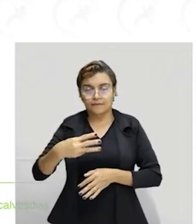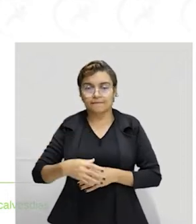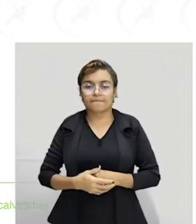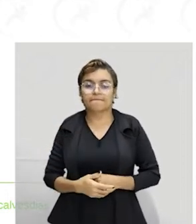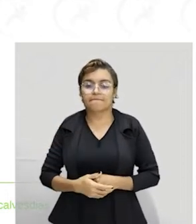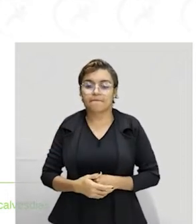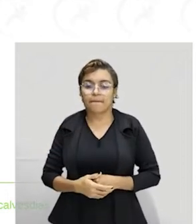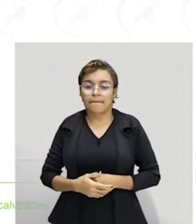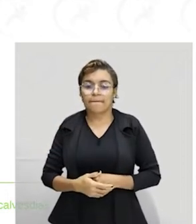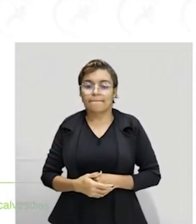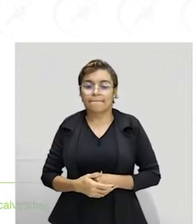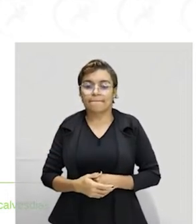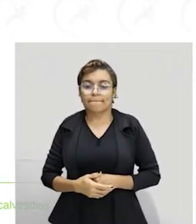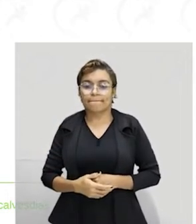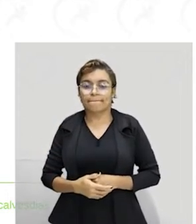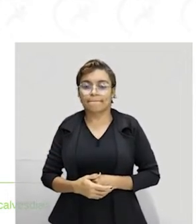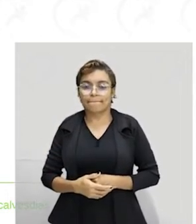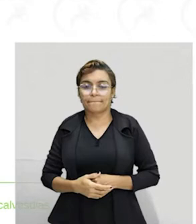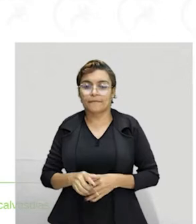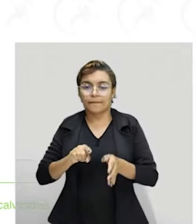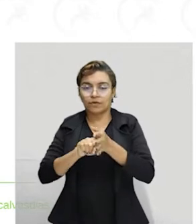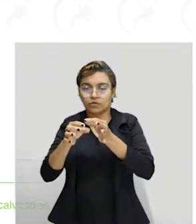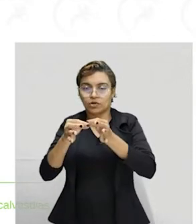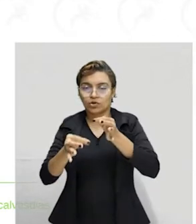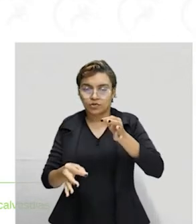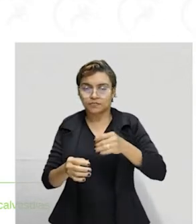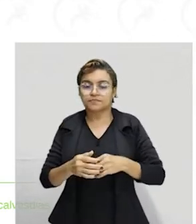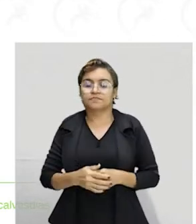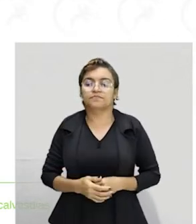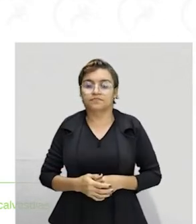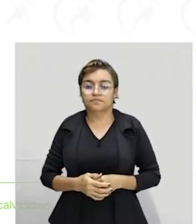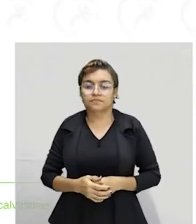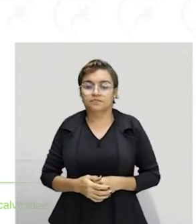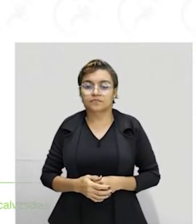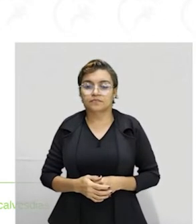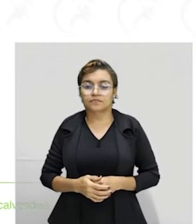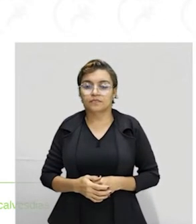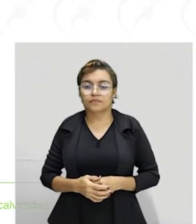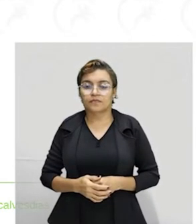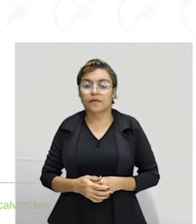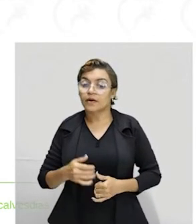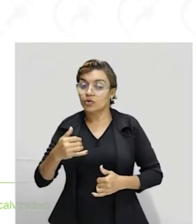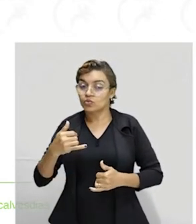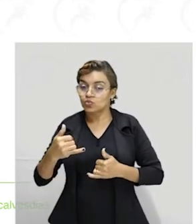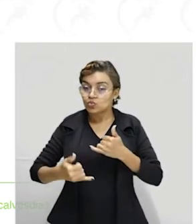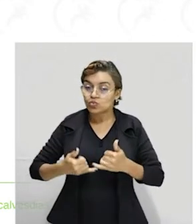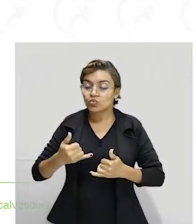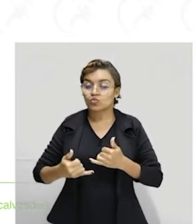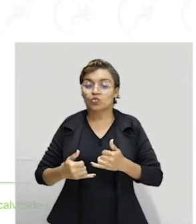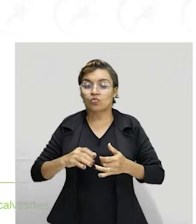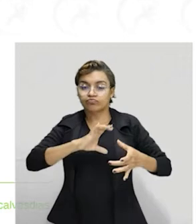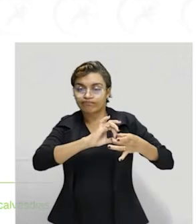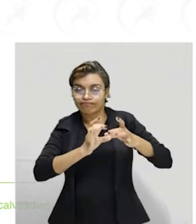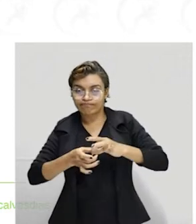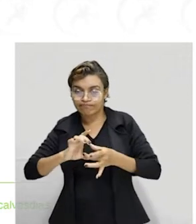Terceira questão, enunciado, diz o seguinte, acompanha a leitura aí comigo. Para os Jogos Olímpicos que serão realizados no Brasil